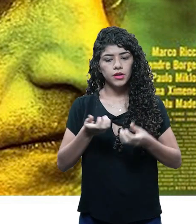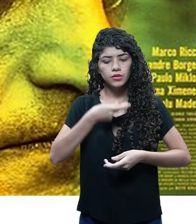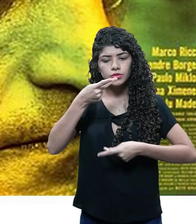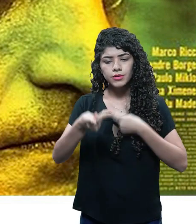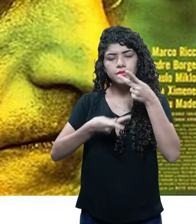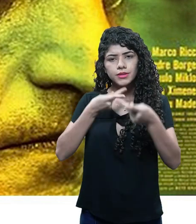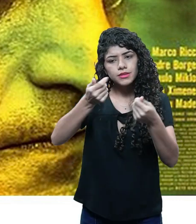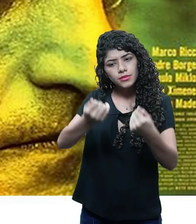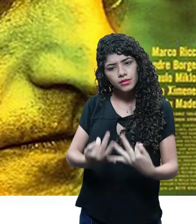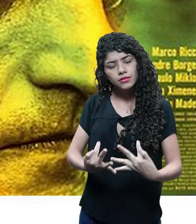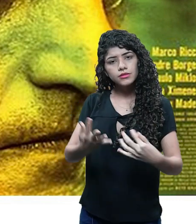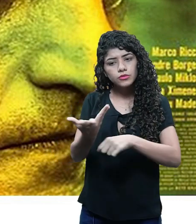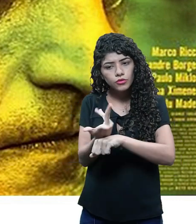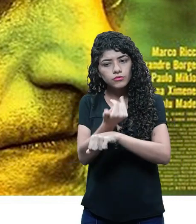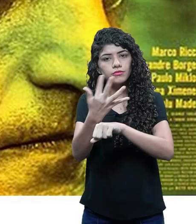seus argumentos.